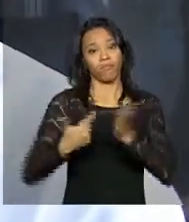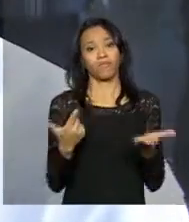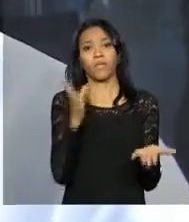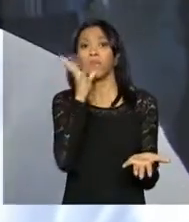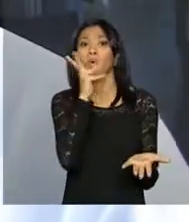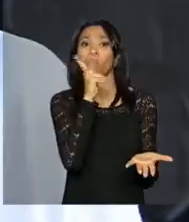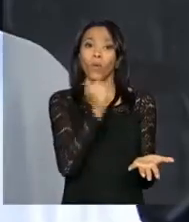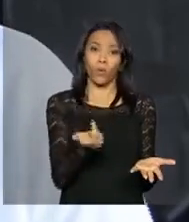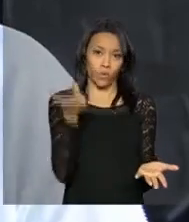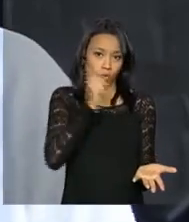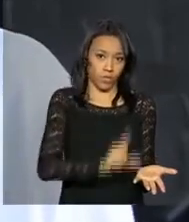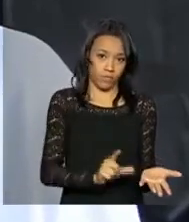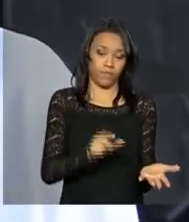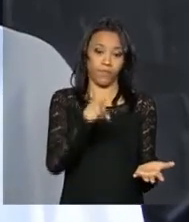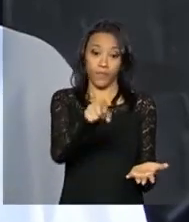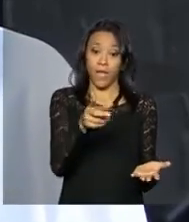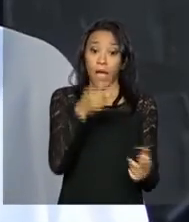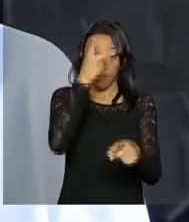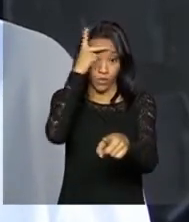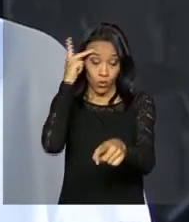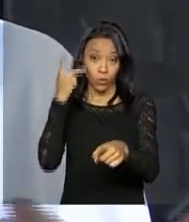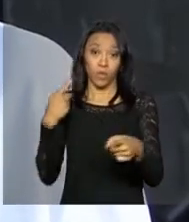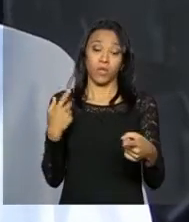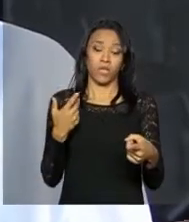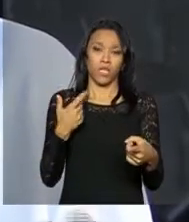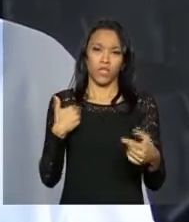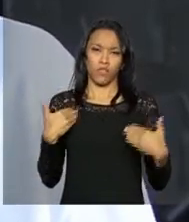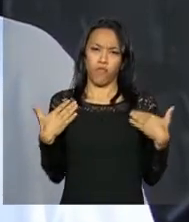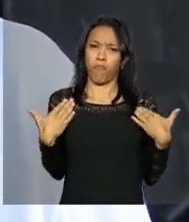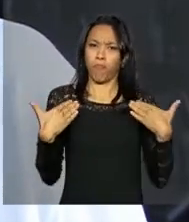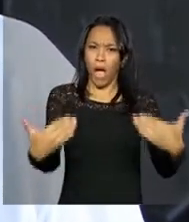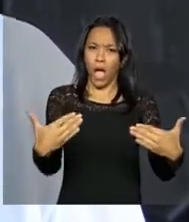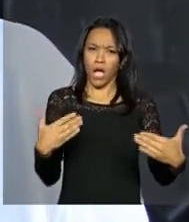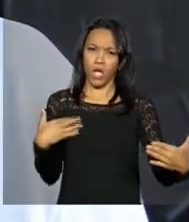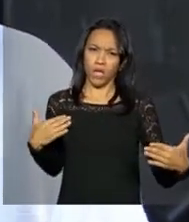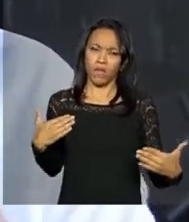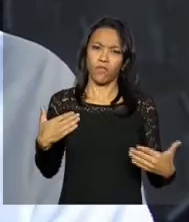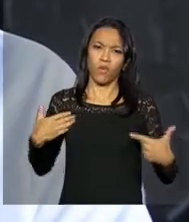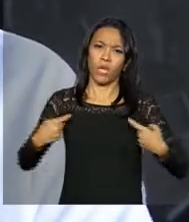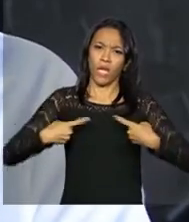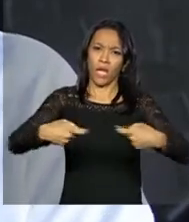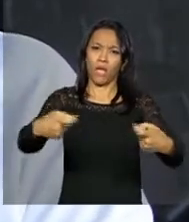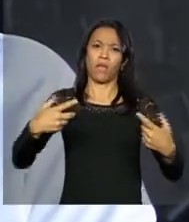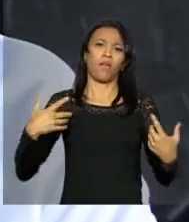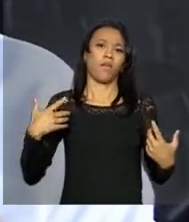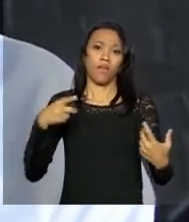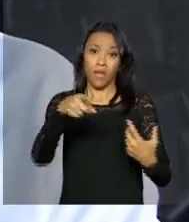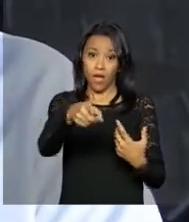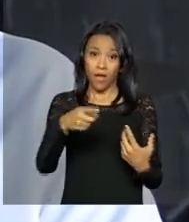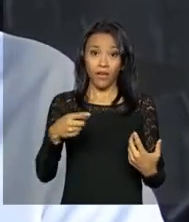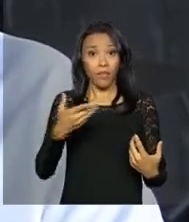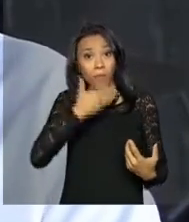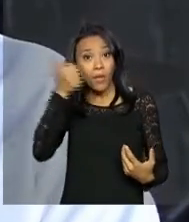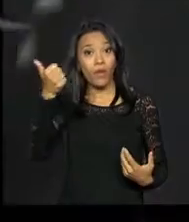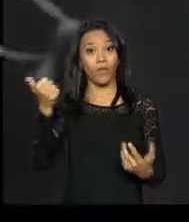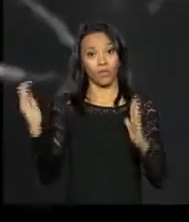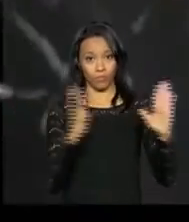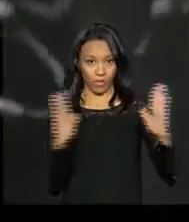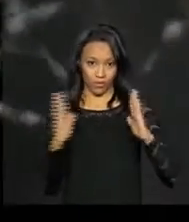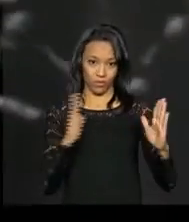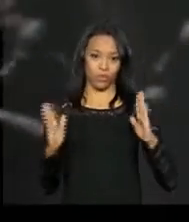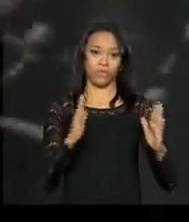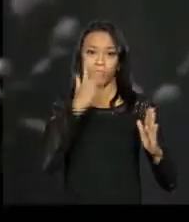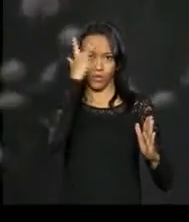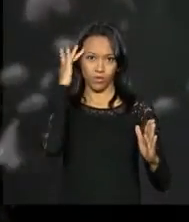demorou se alcançar. Aqueles que foram para frente, aqueles que doaram a sua vida, era o melhor de uma geração. E nós